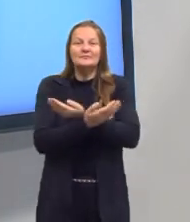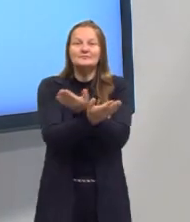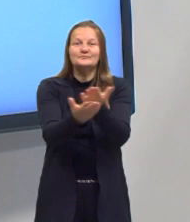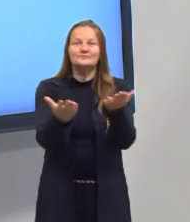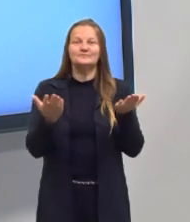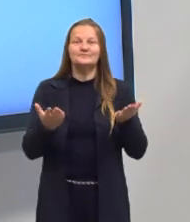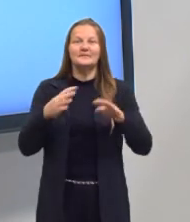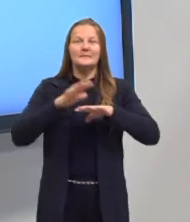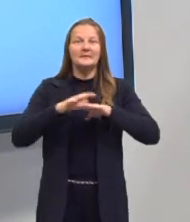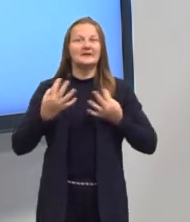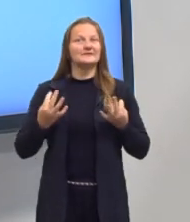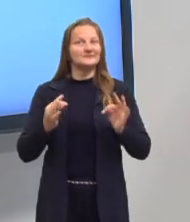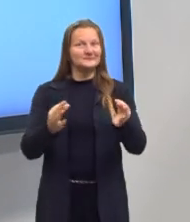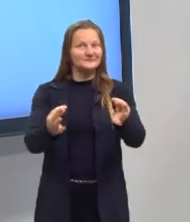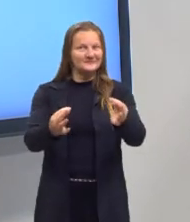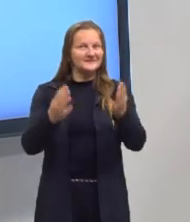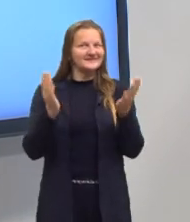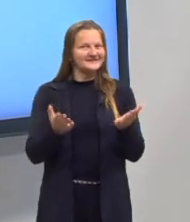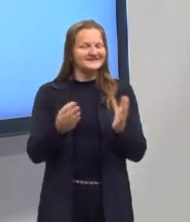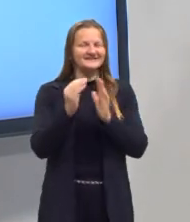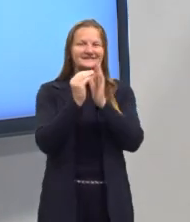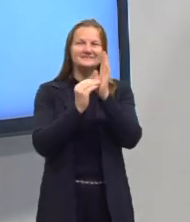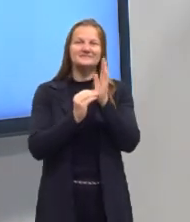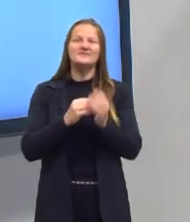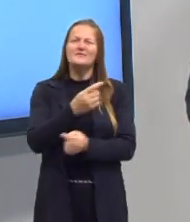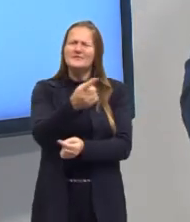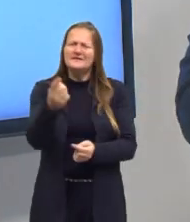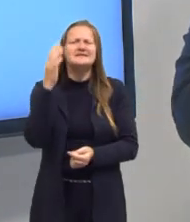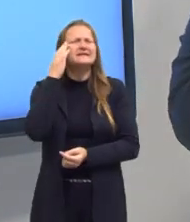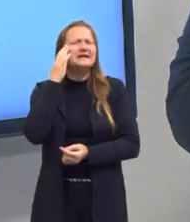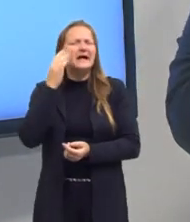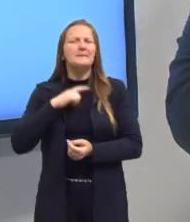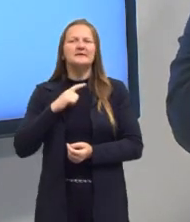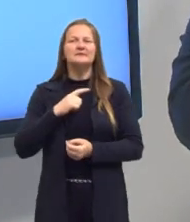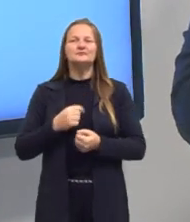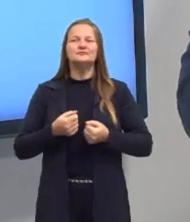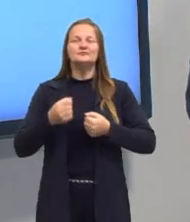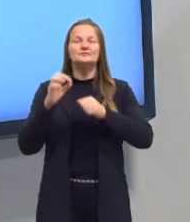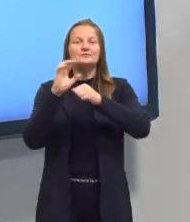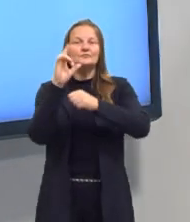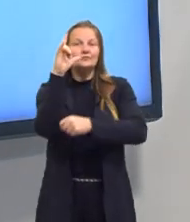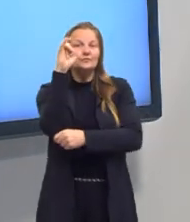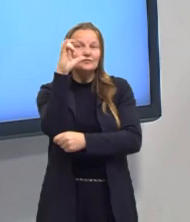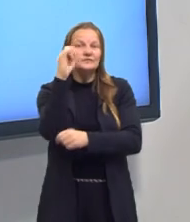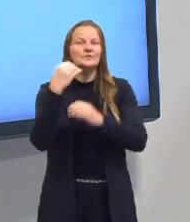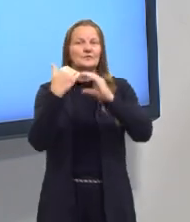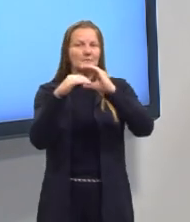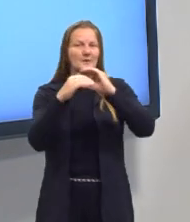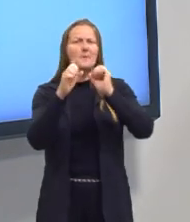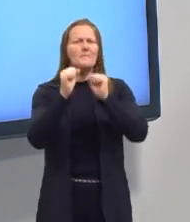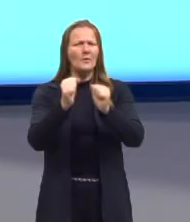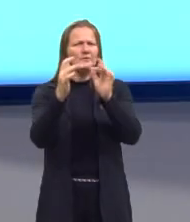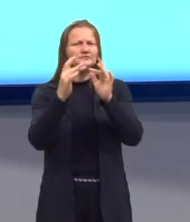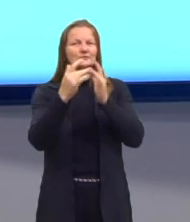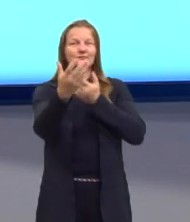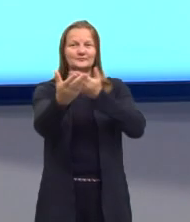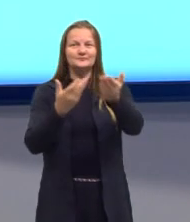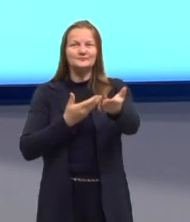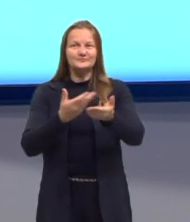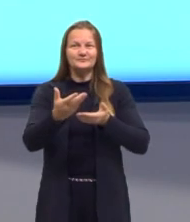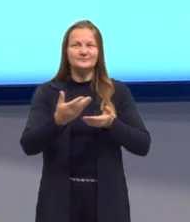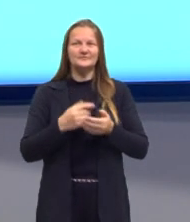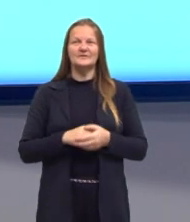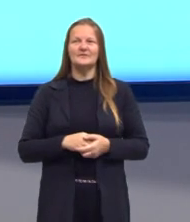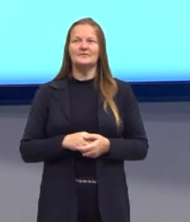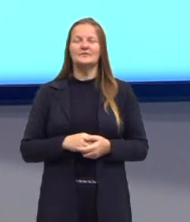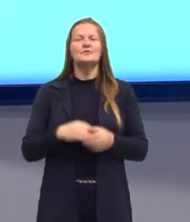aula de matemática e suas tecnologias. Como vocês sabem, deixo o Insta e o e-mail para vocês entrarem em contato, tirarem